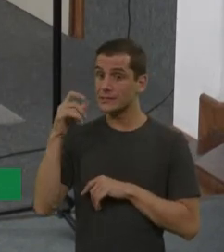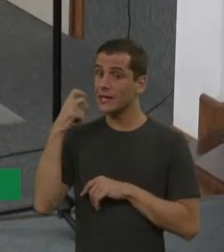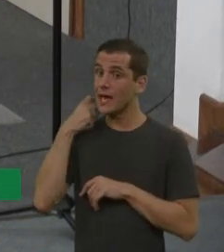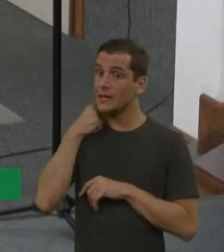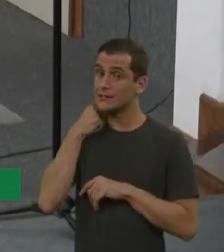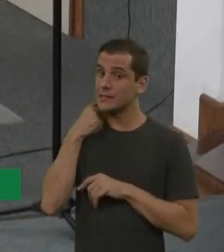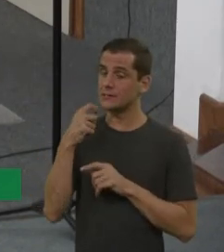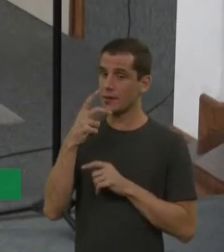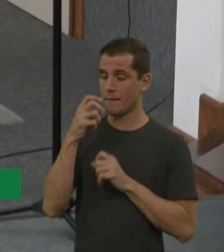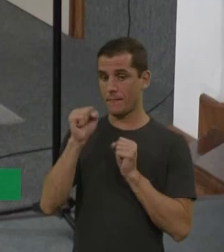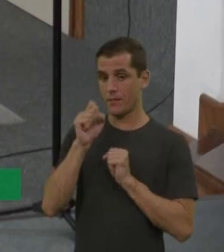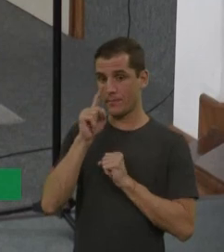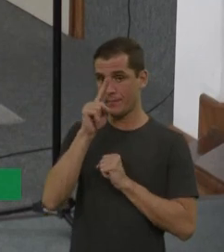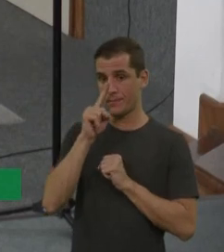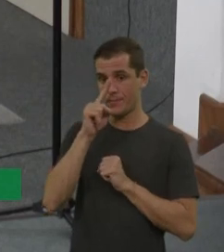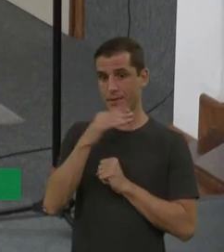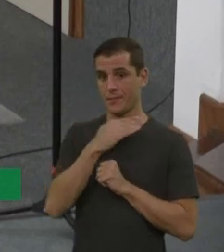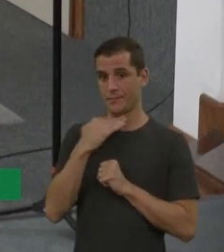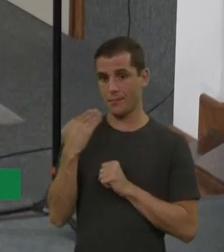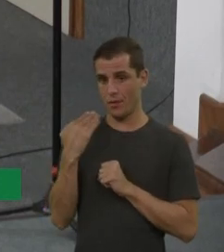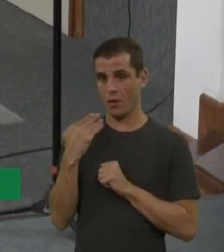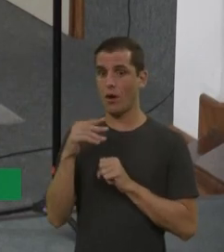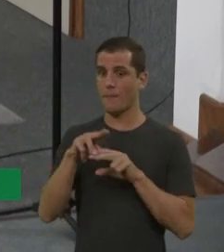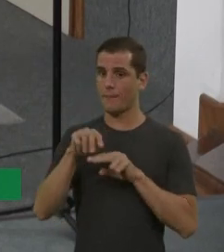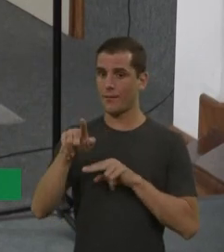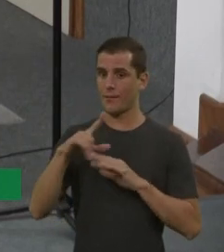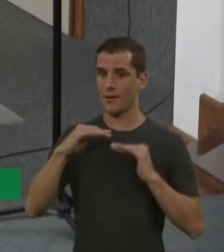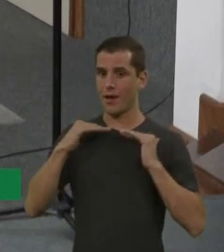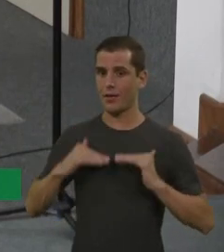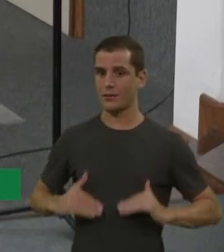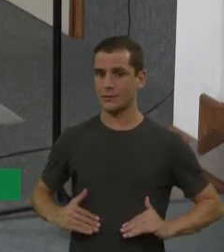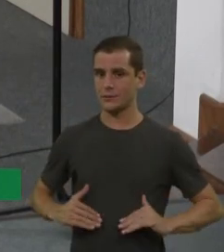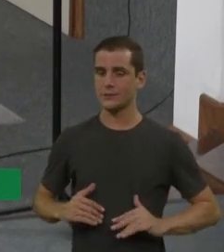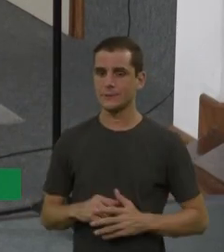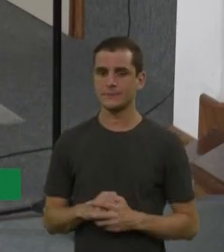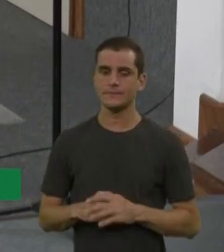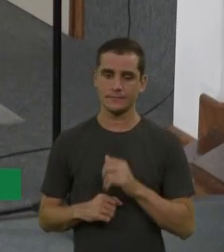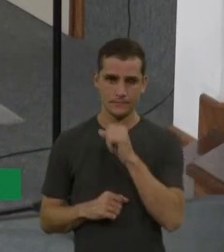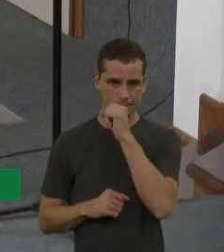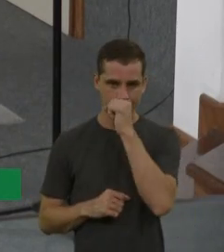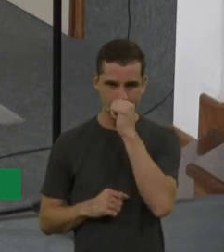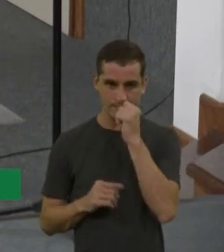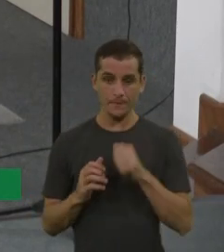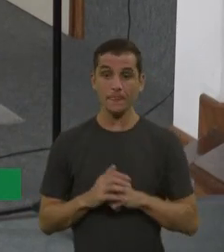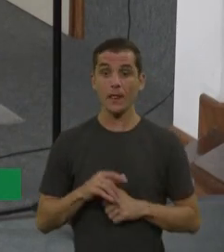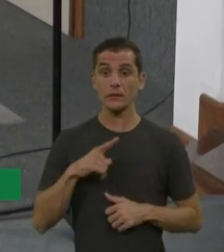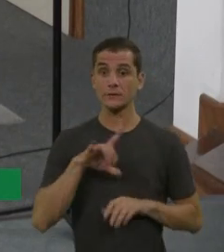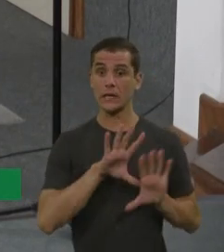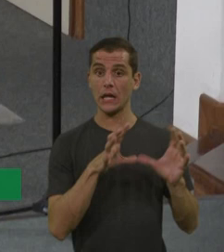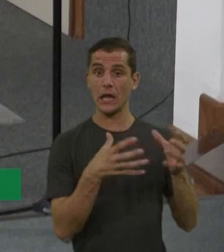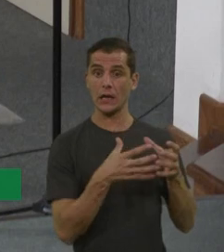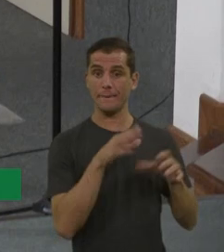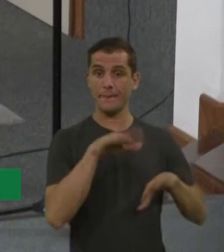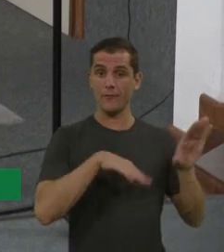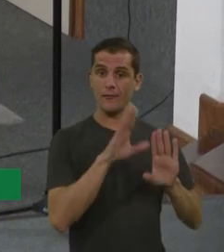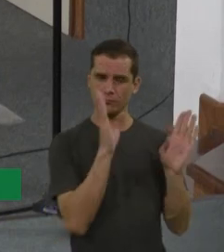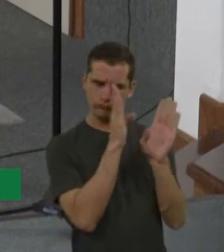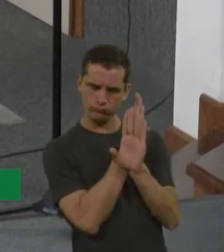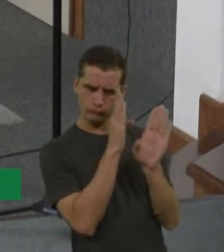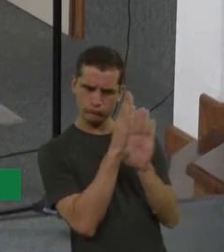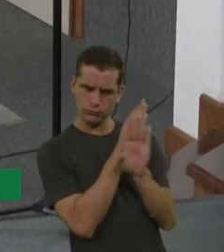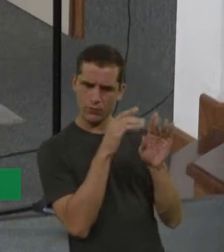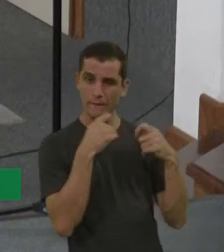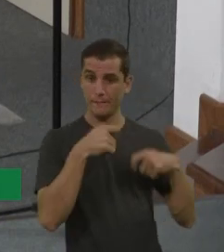qualquer procedimento, tá? Então, a gente tem uma equipe que a gente tem suspeita, né? A gente já vai atrás para fazer o